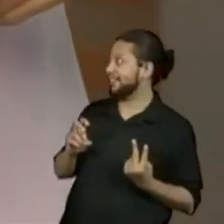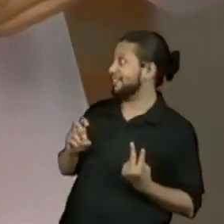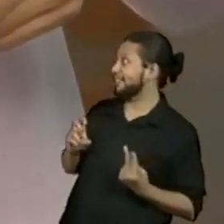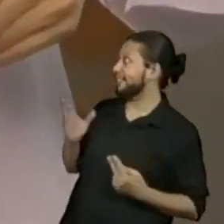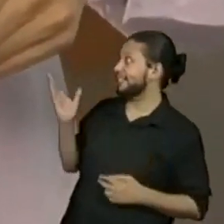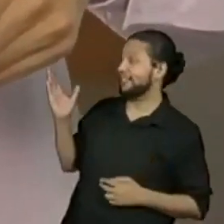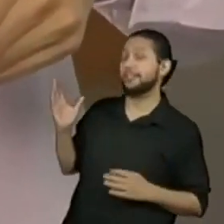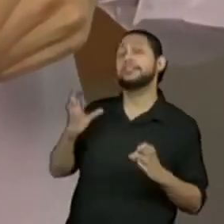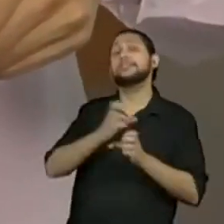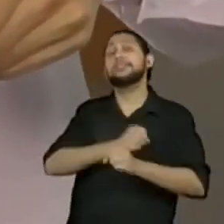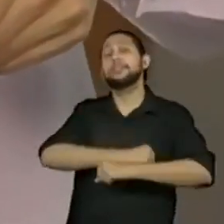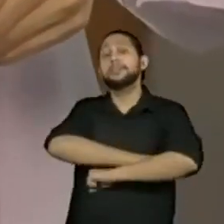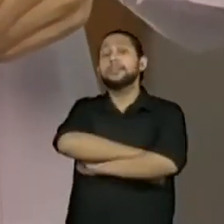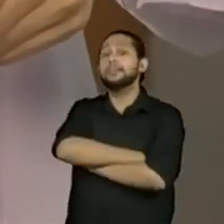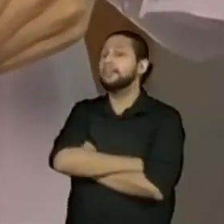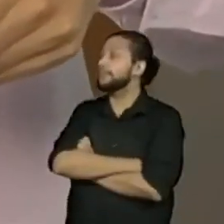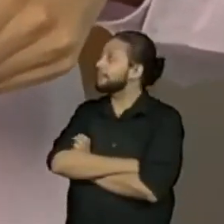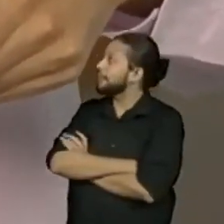Qual foi a soma?